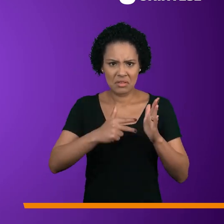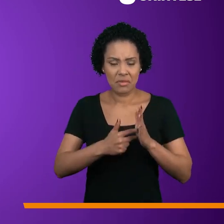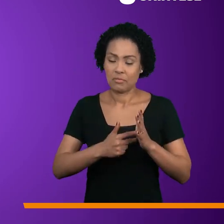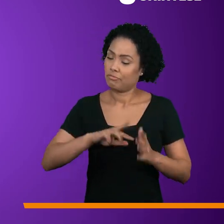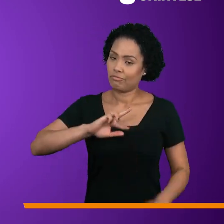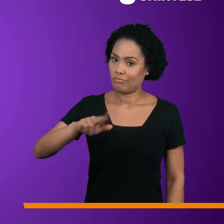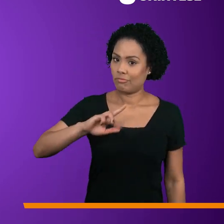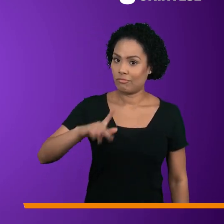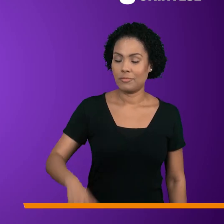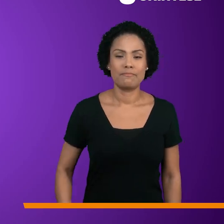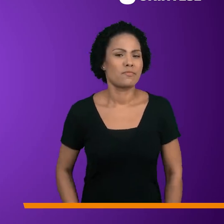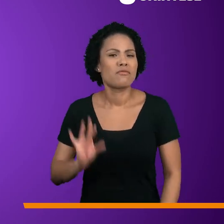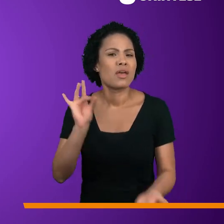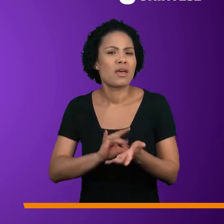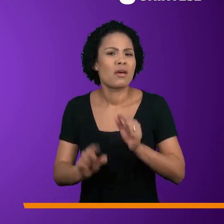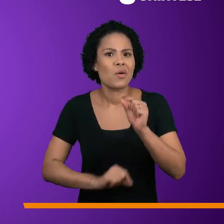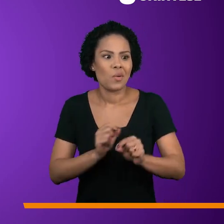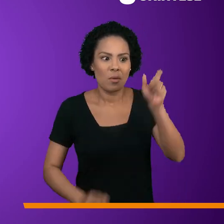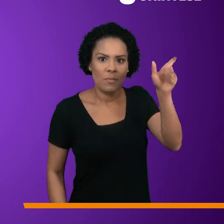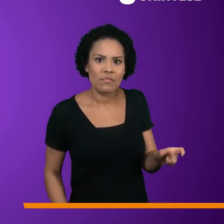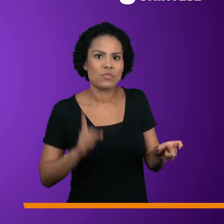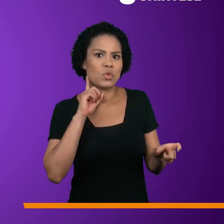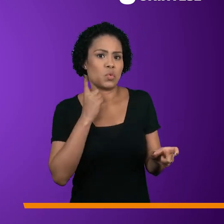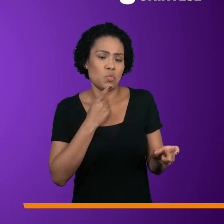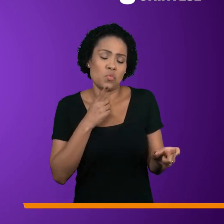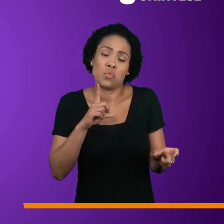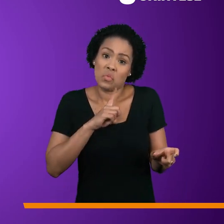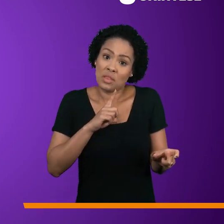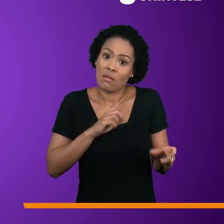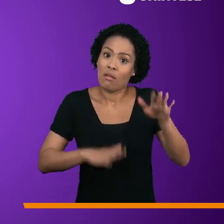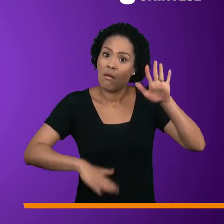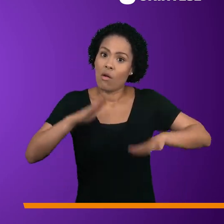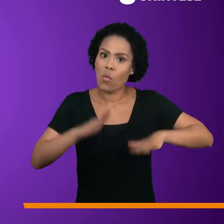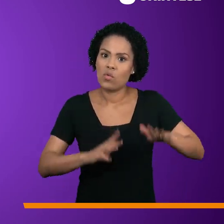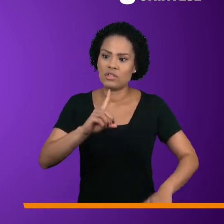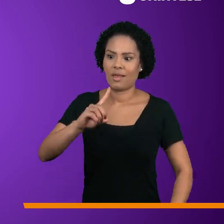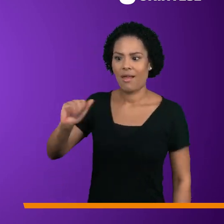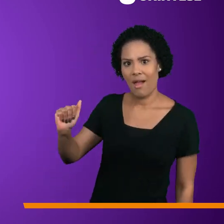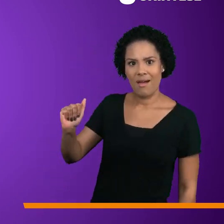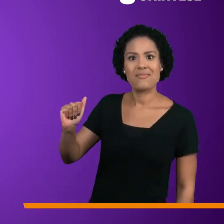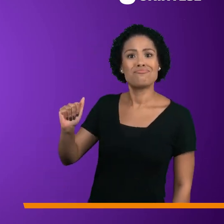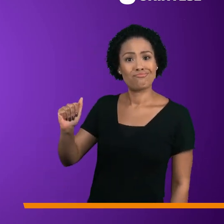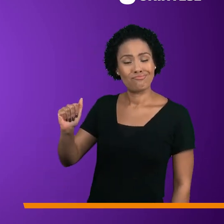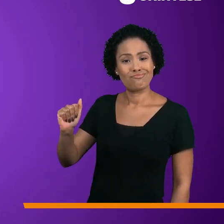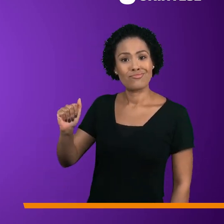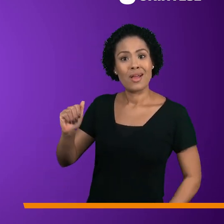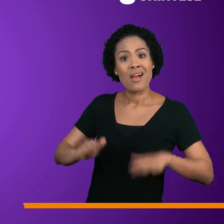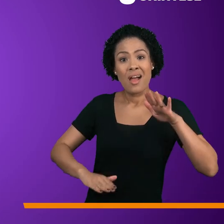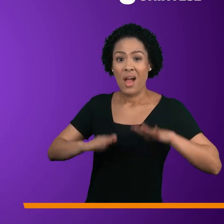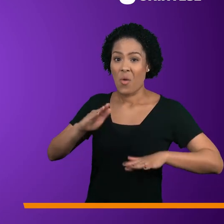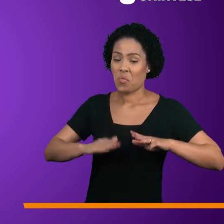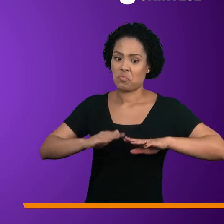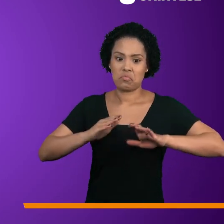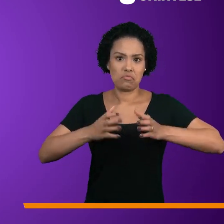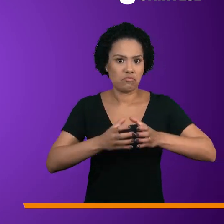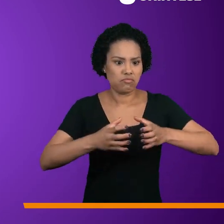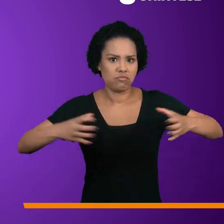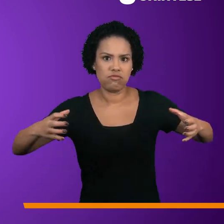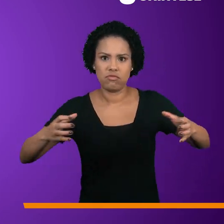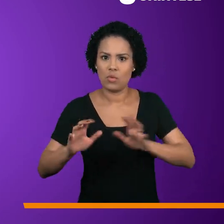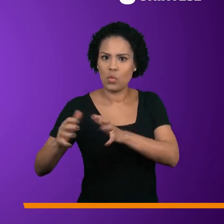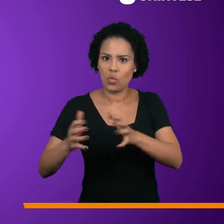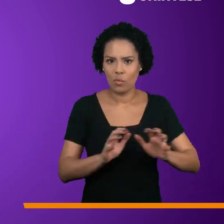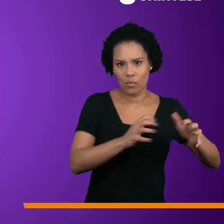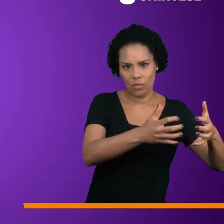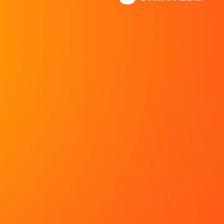Não necessariamente. Na verdade, existem surdos que são deficientes auditivos e outros que não são